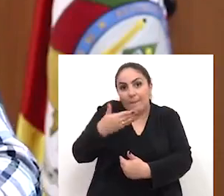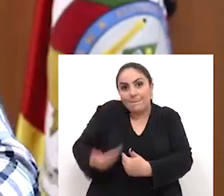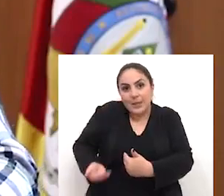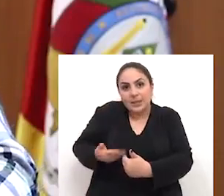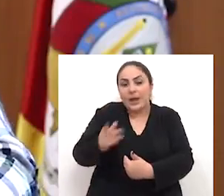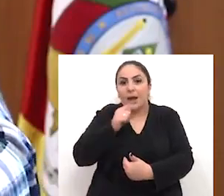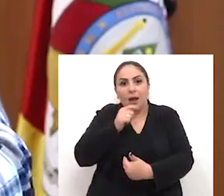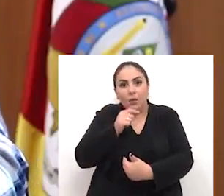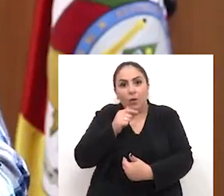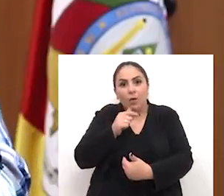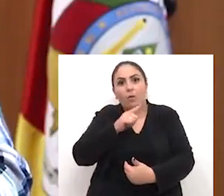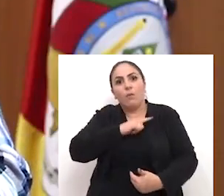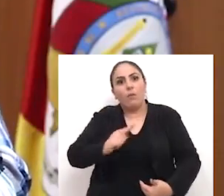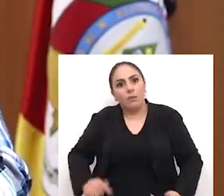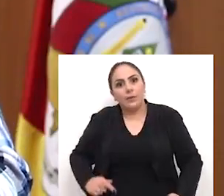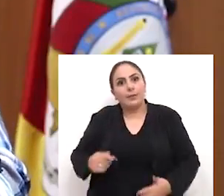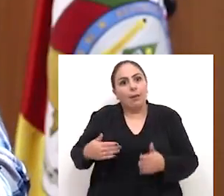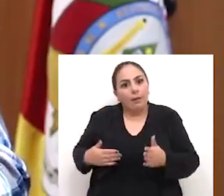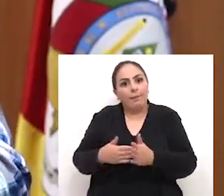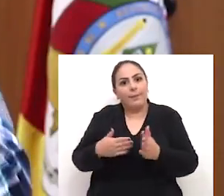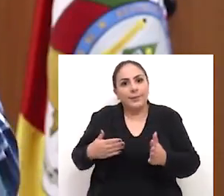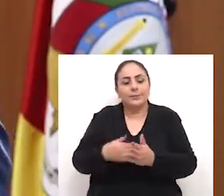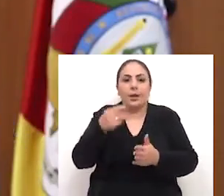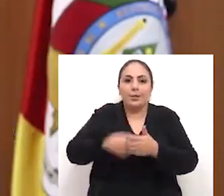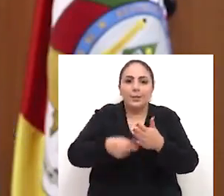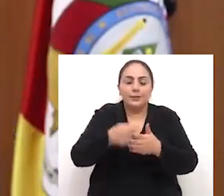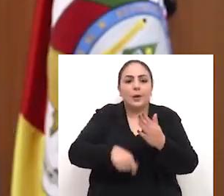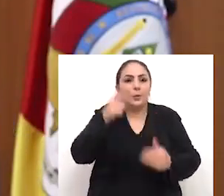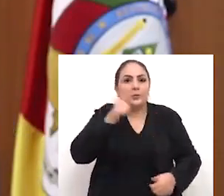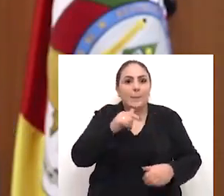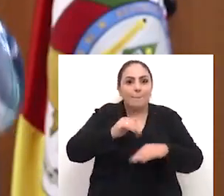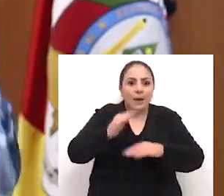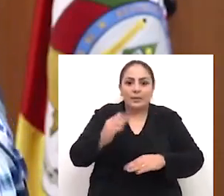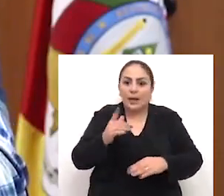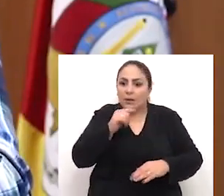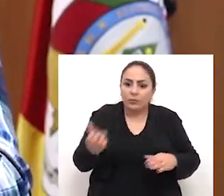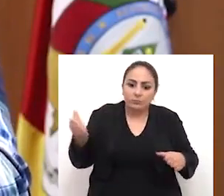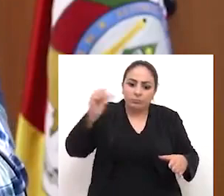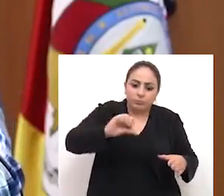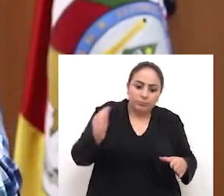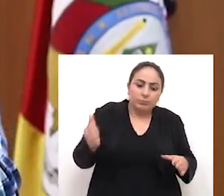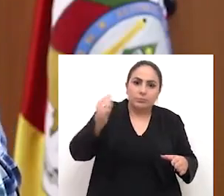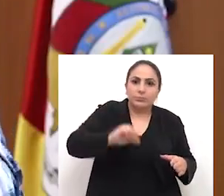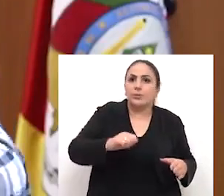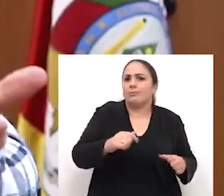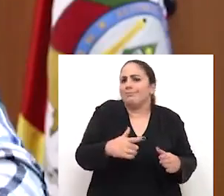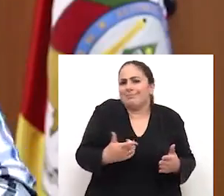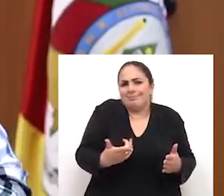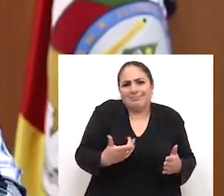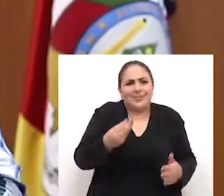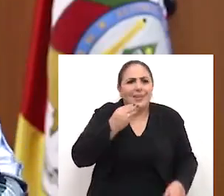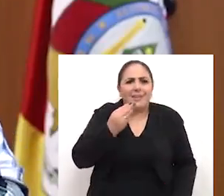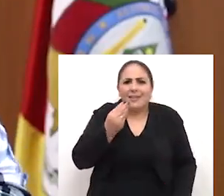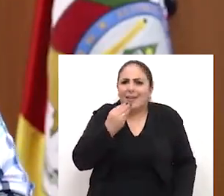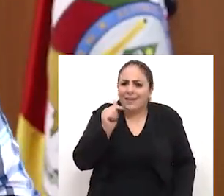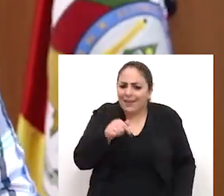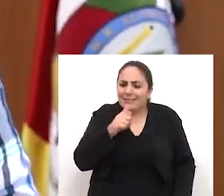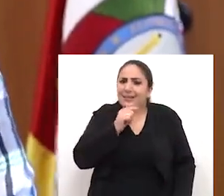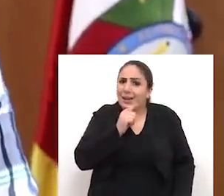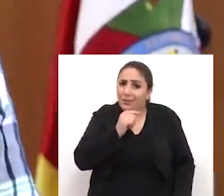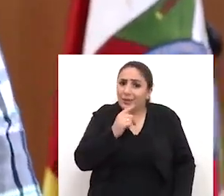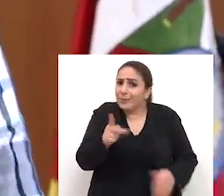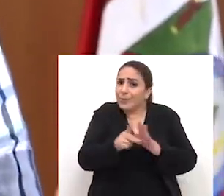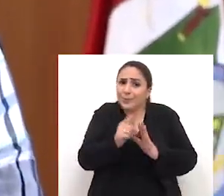a água, o governo fica simplesmente se limitando a tentar conseguir mais água para botar ali. Só que, obviamente, essa água